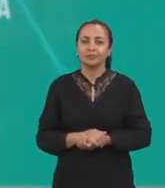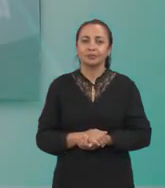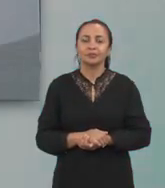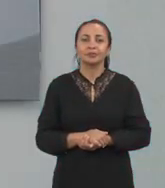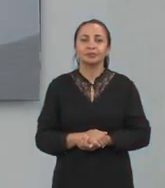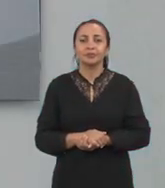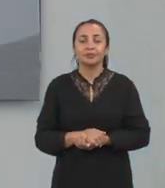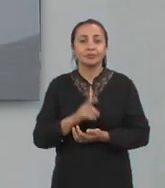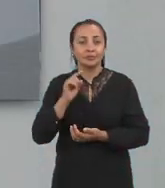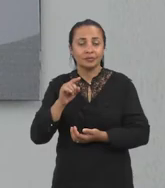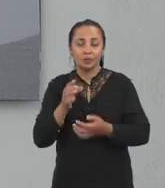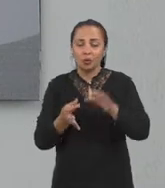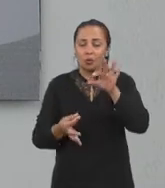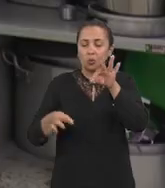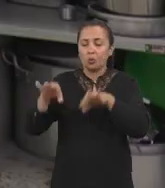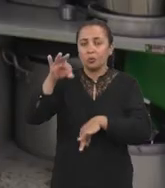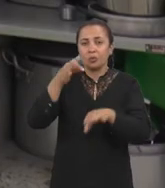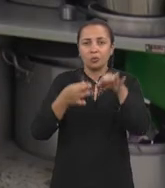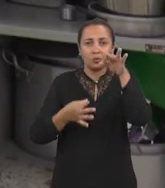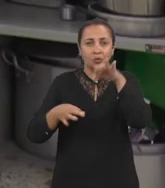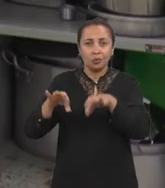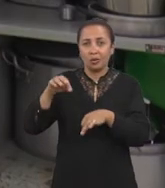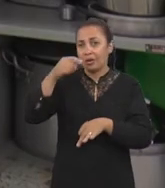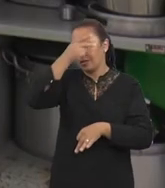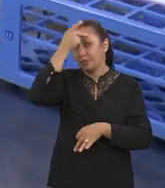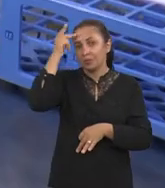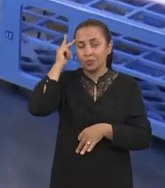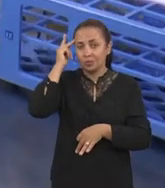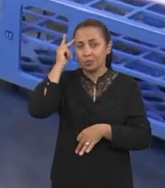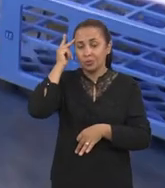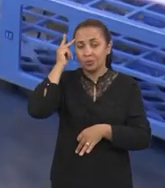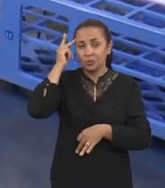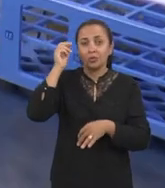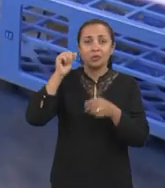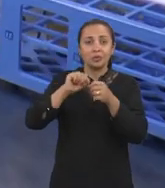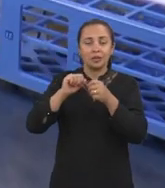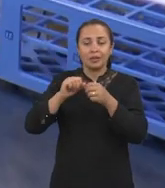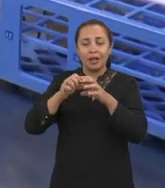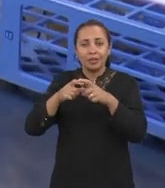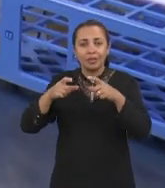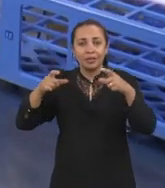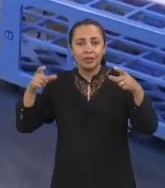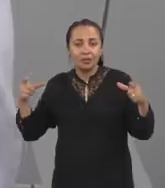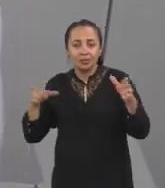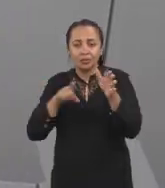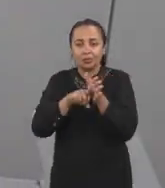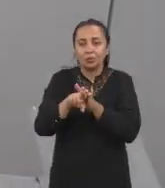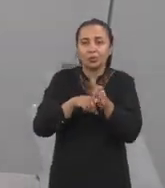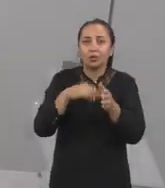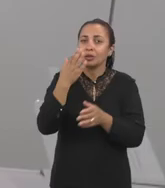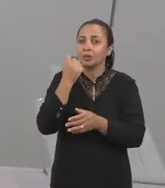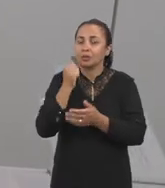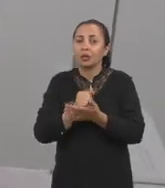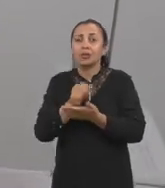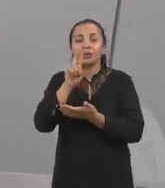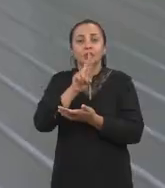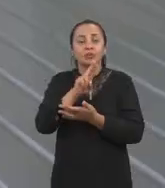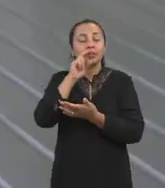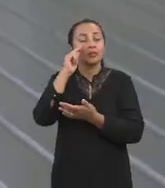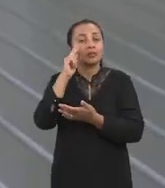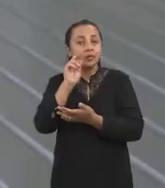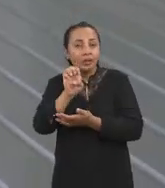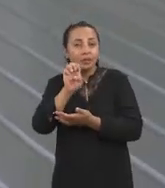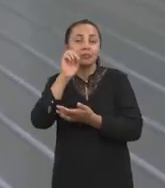É neste laboratório que os pesquisadores do Núcleo de Pesquisa e Extensão em Alimentos da Universidade Estadual da Paraíba